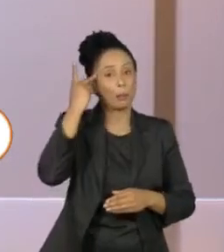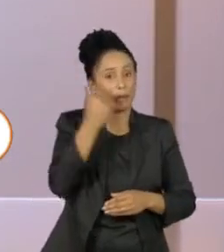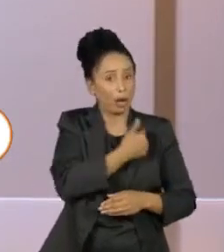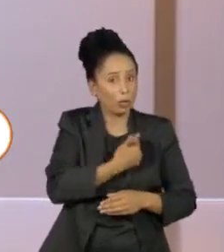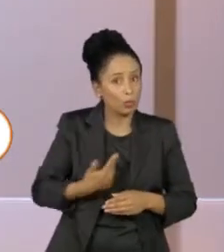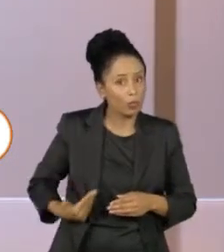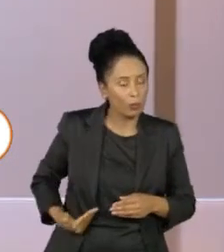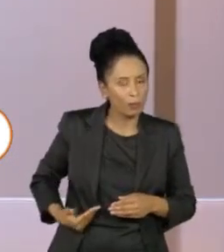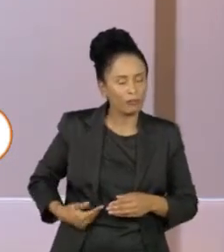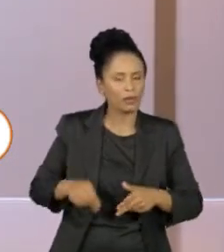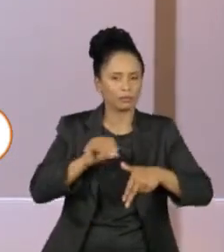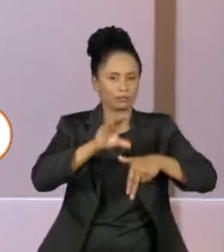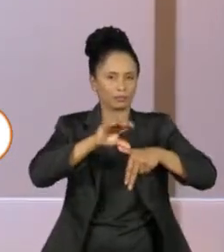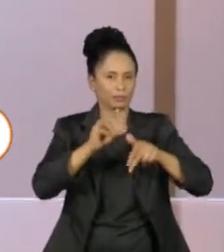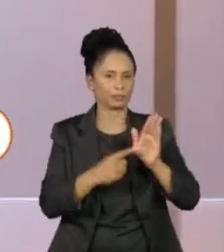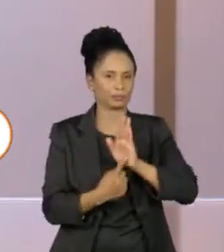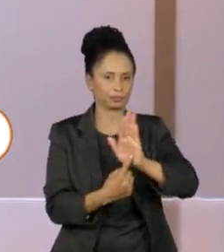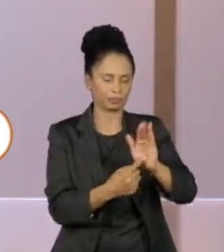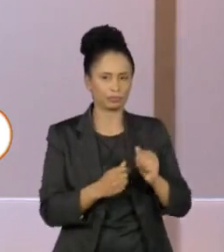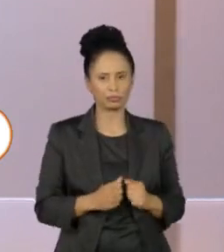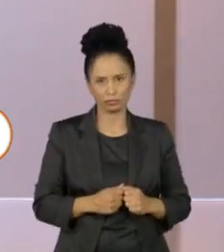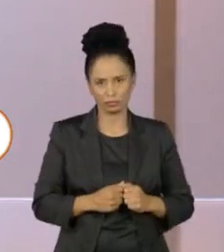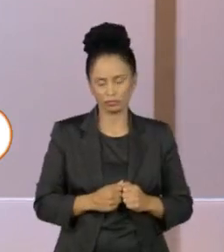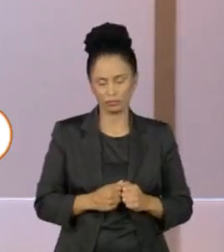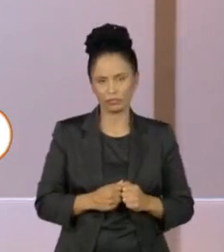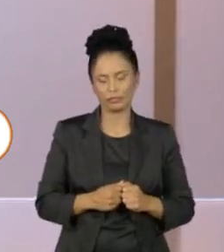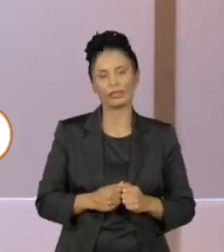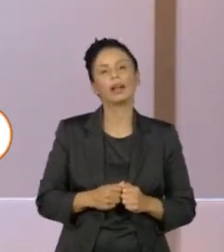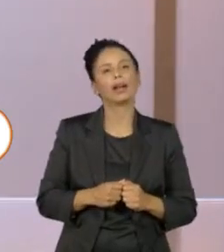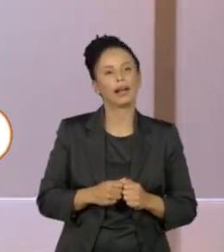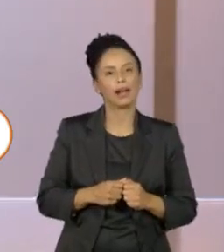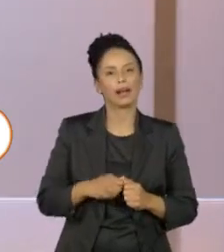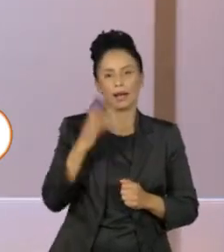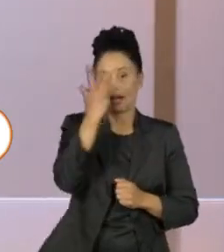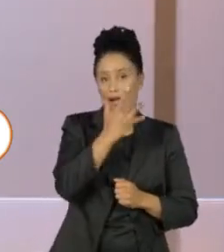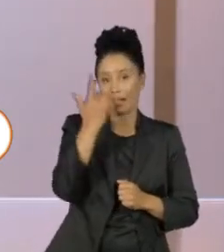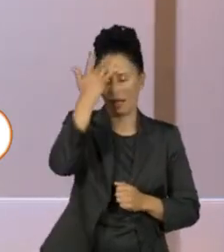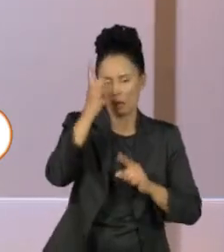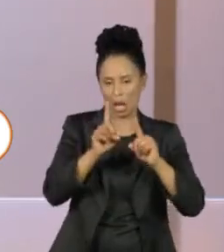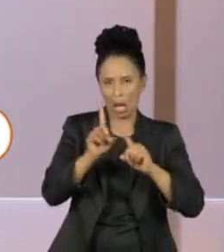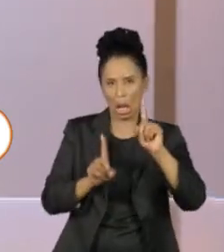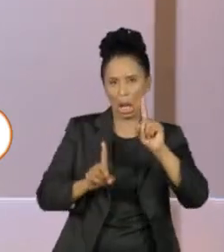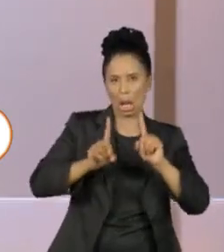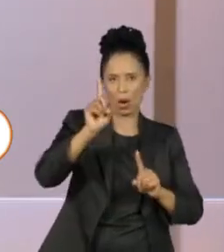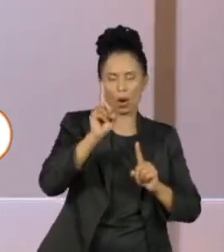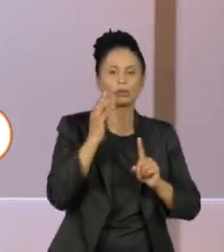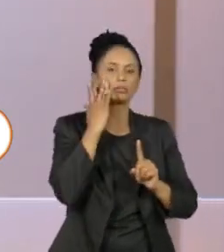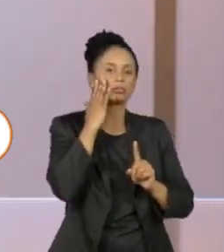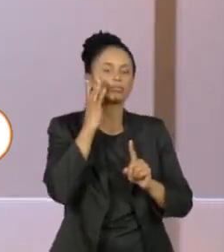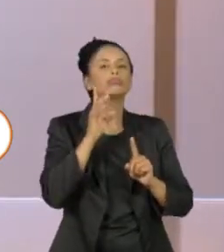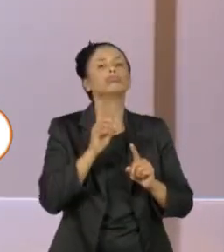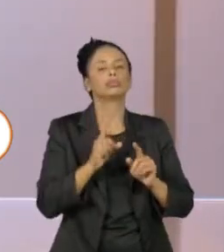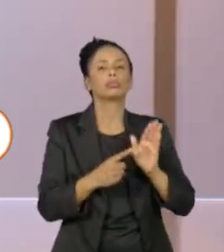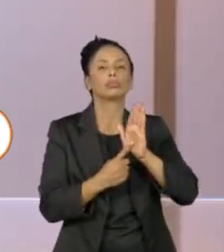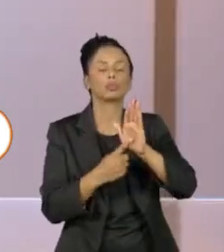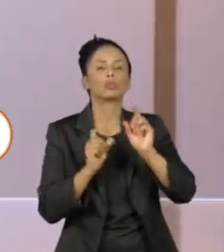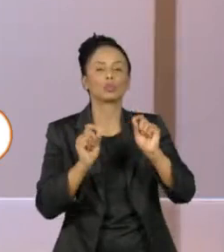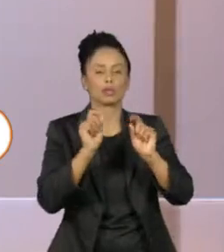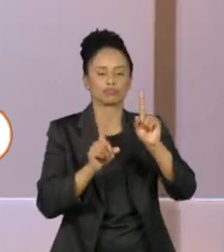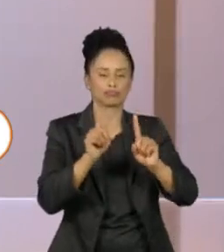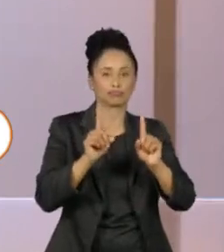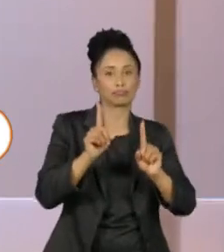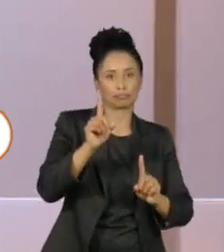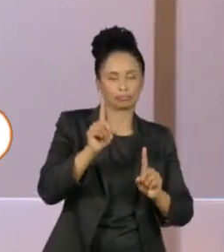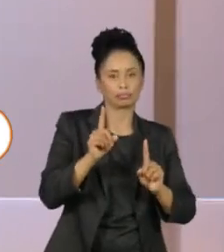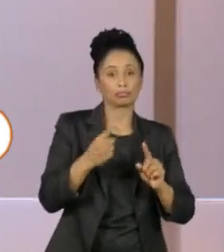pela TV Cultura. O petista Fernando Haddad continua na frente. Tarciso de Freitas, do Republicanos, e também Rodrigo